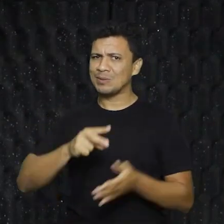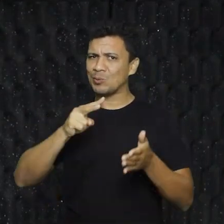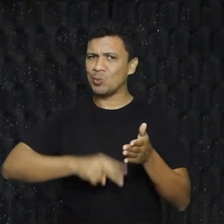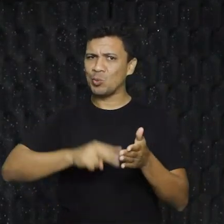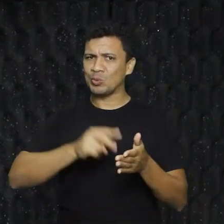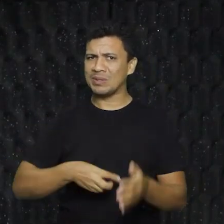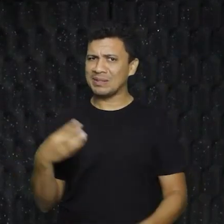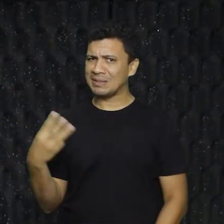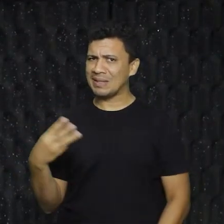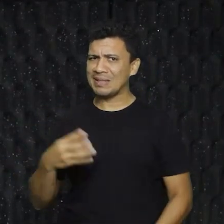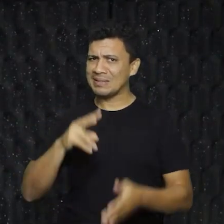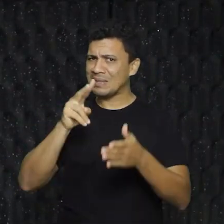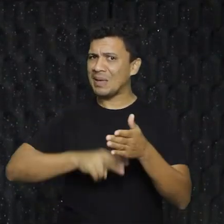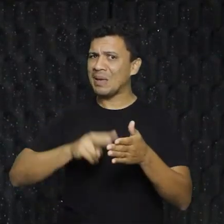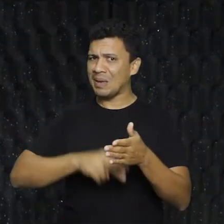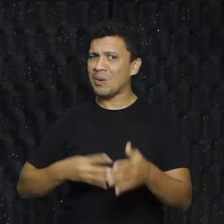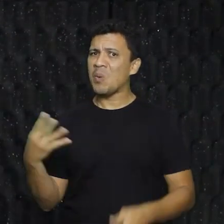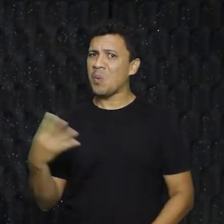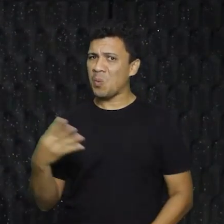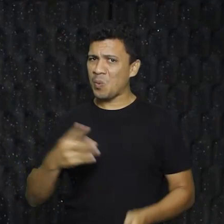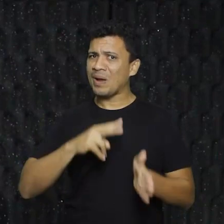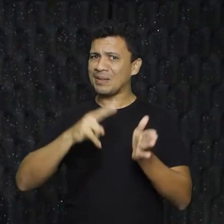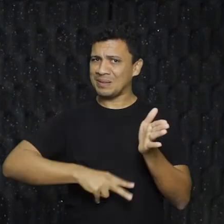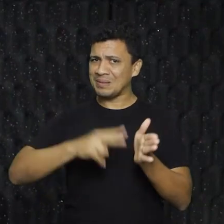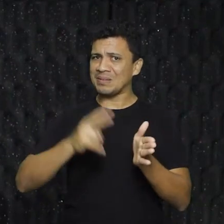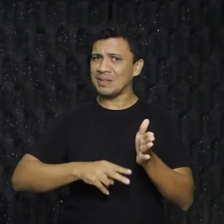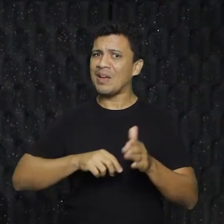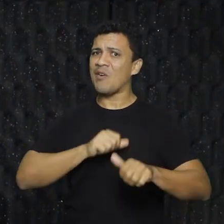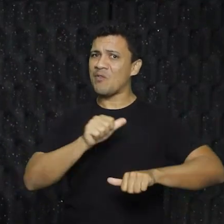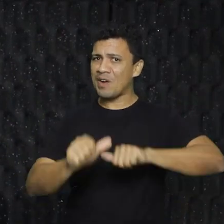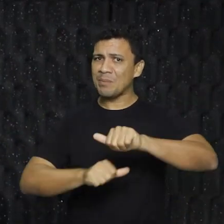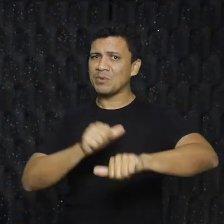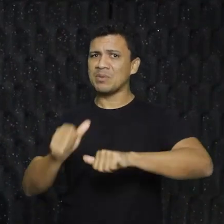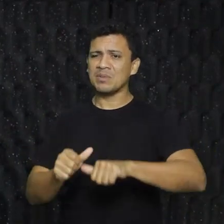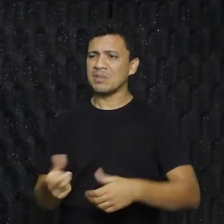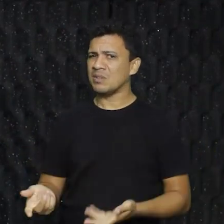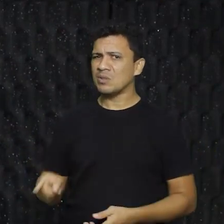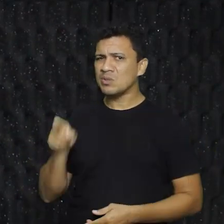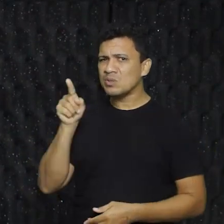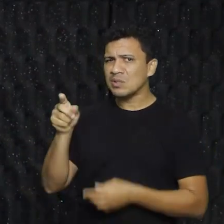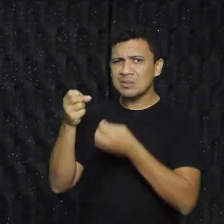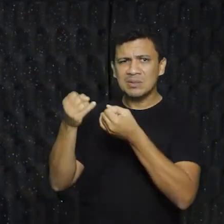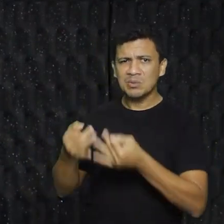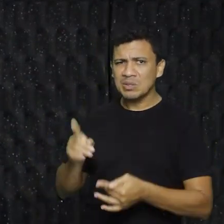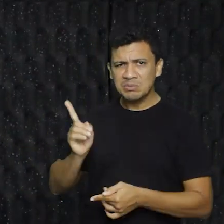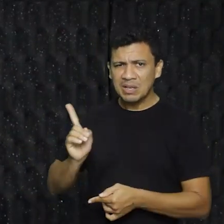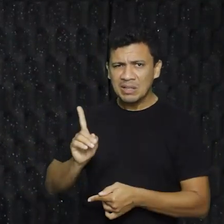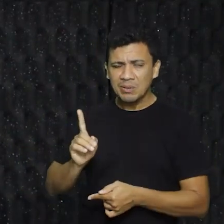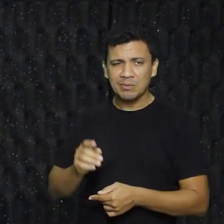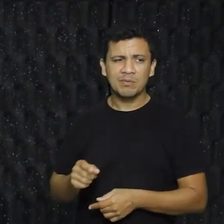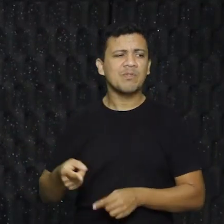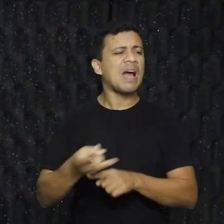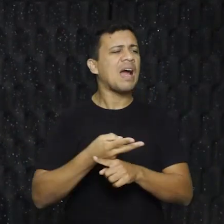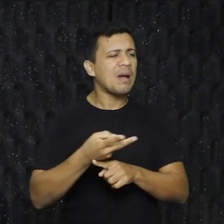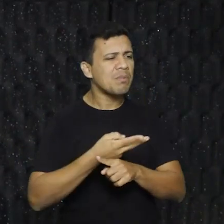terceira, uma quarta, e elas vão se modificando. Professor, se não quer falar sobre essa obra, se vão atrás. Corre.